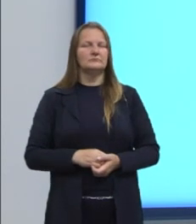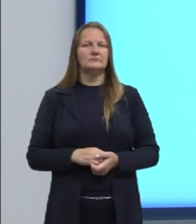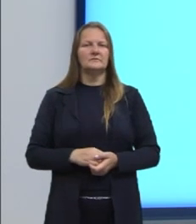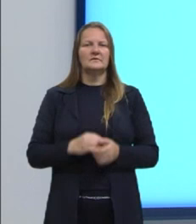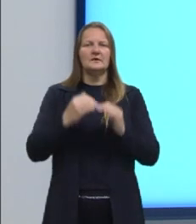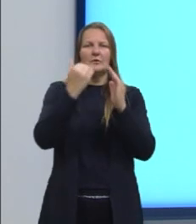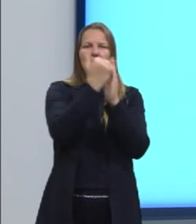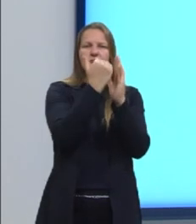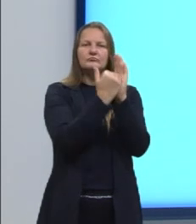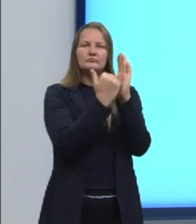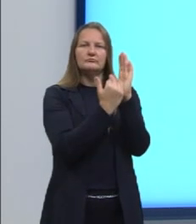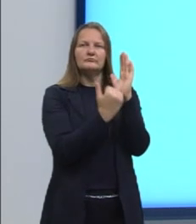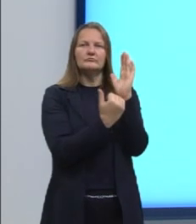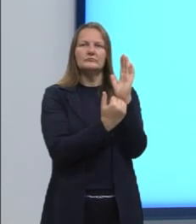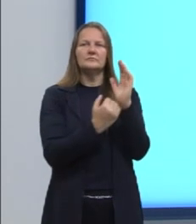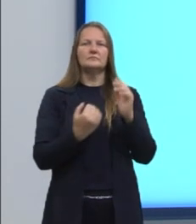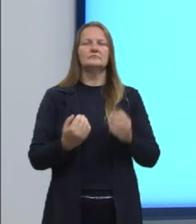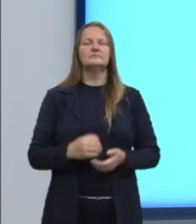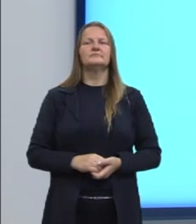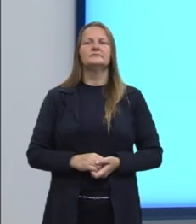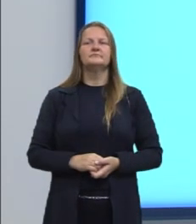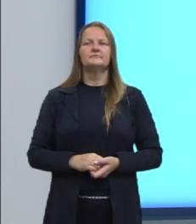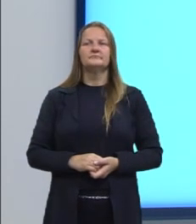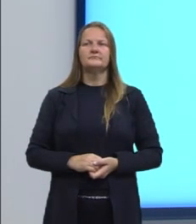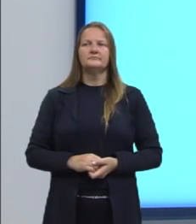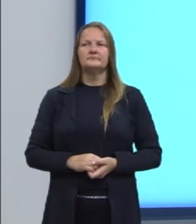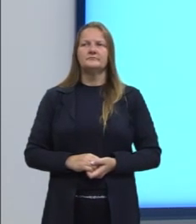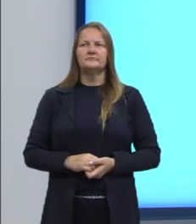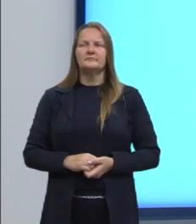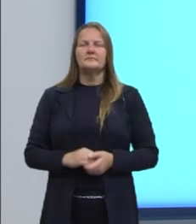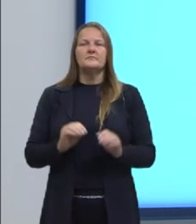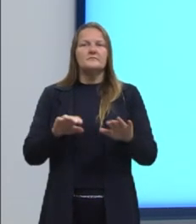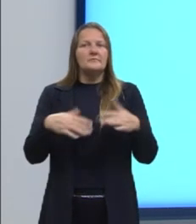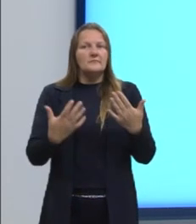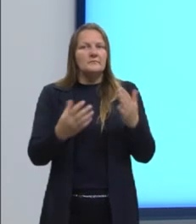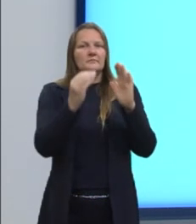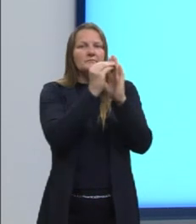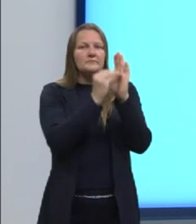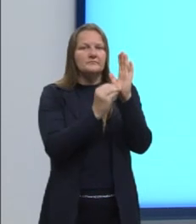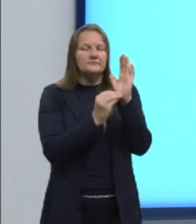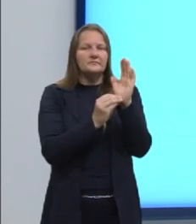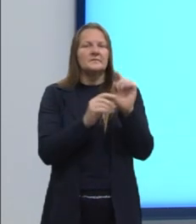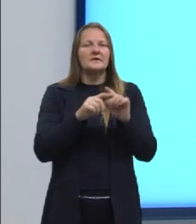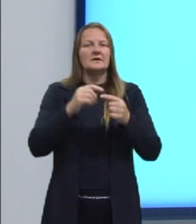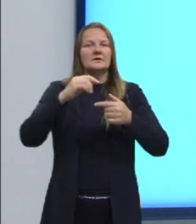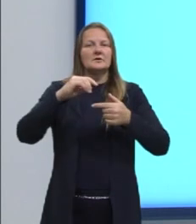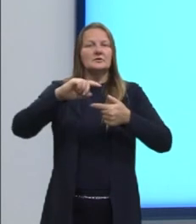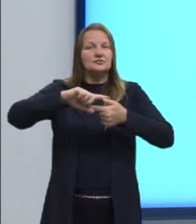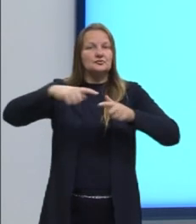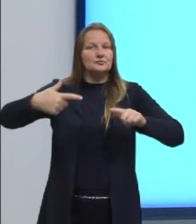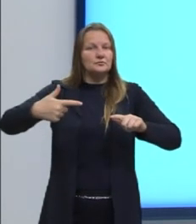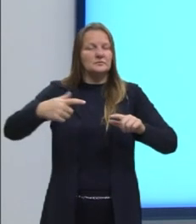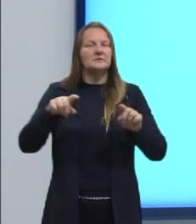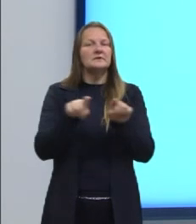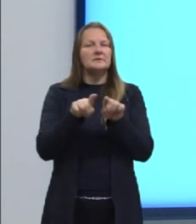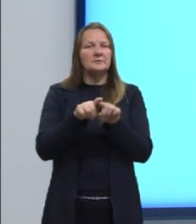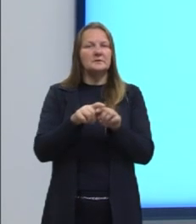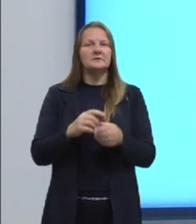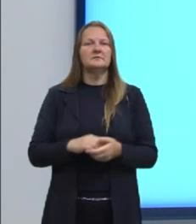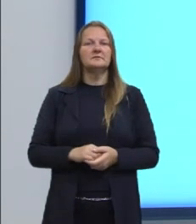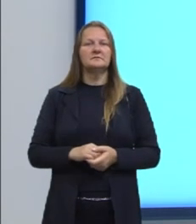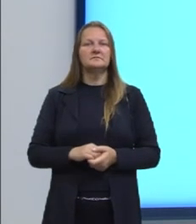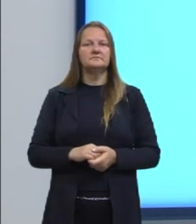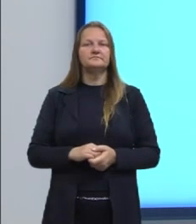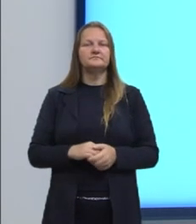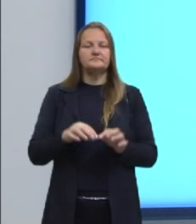sucessão, né? Aqui, então, embora ainda a gente vá ter ali os conhecimentos geométricos, nós vamos trabalhar com